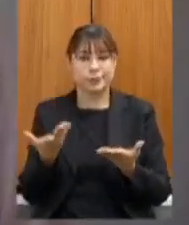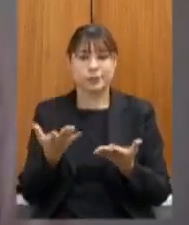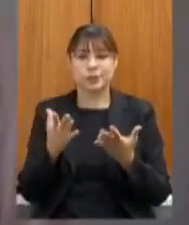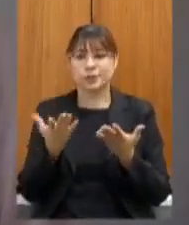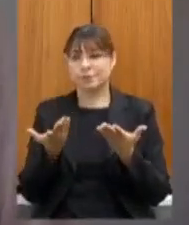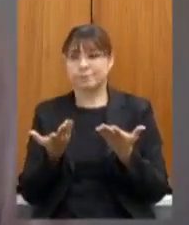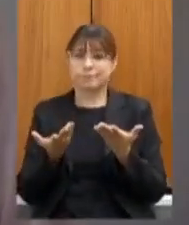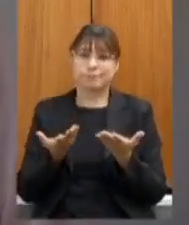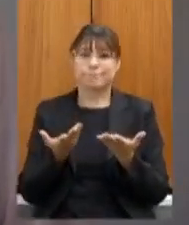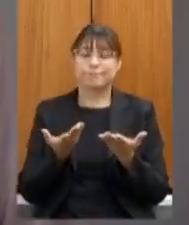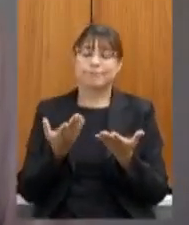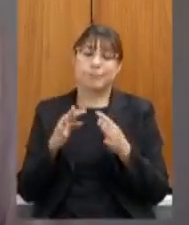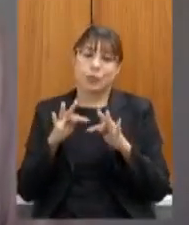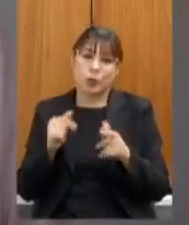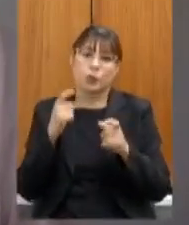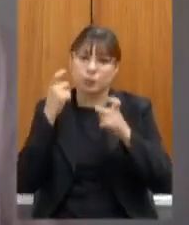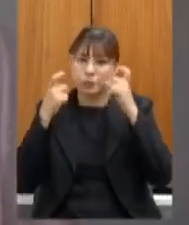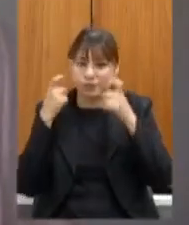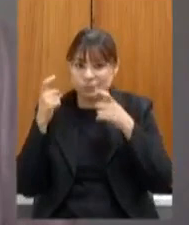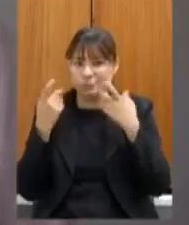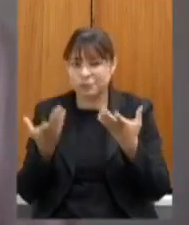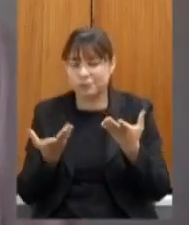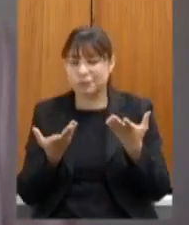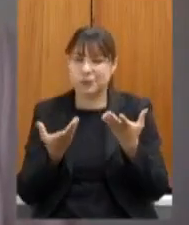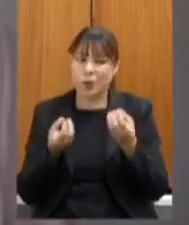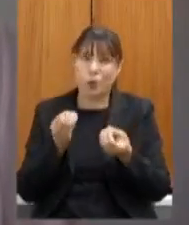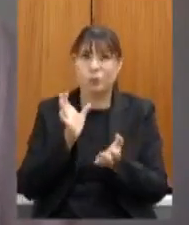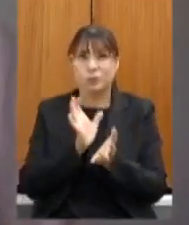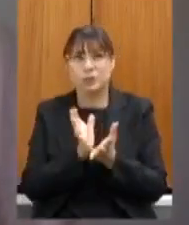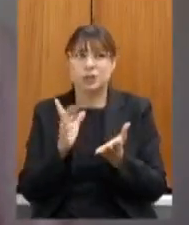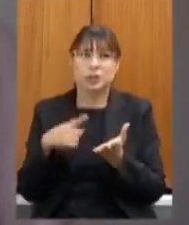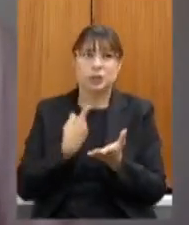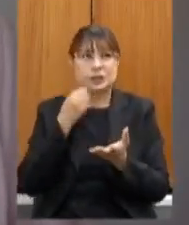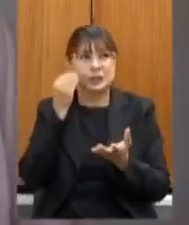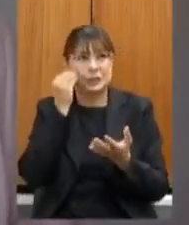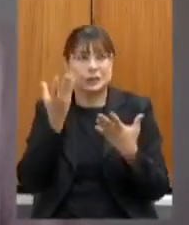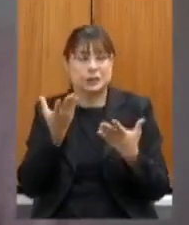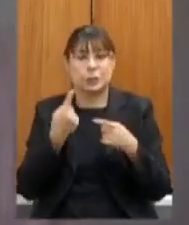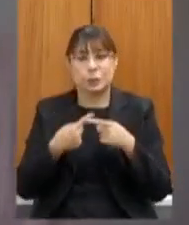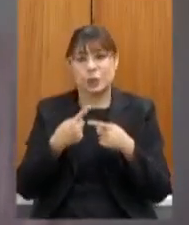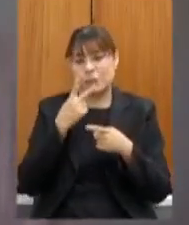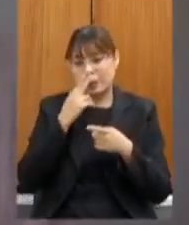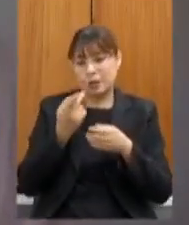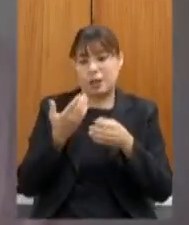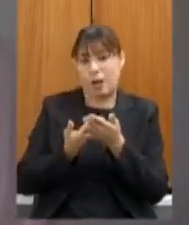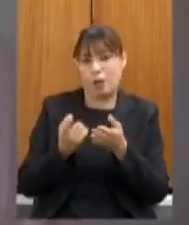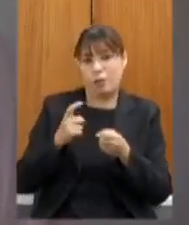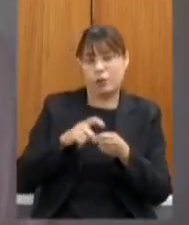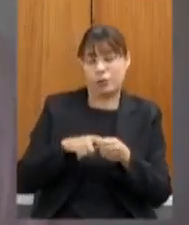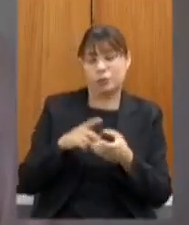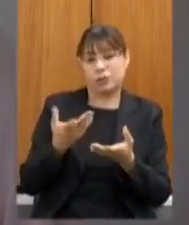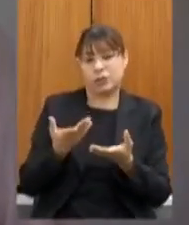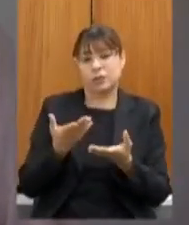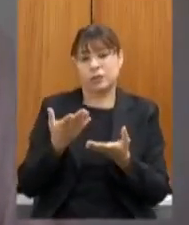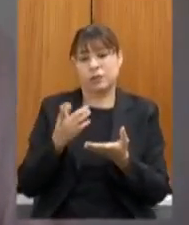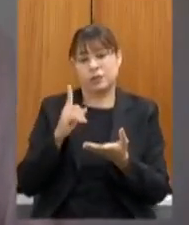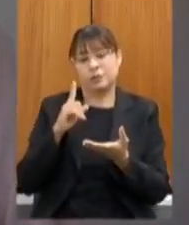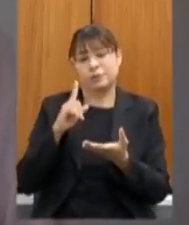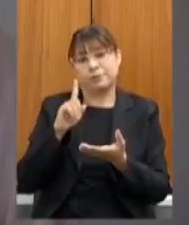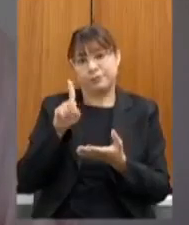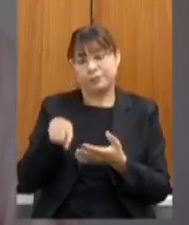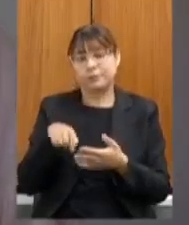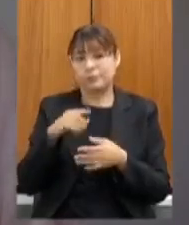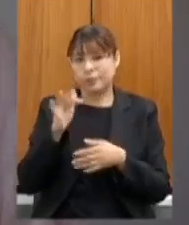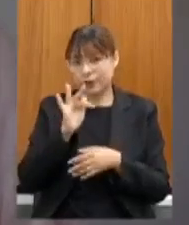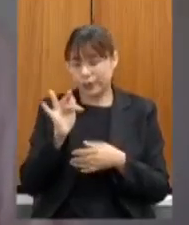dos deputados como vai ser essa situação a gente vem tentando dirimir eu não disse deputado que nós garantimos